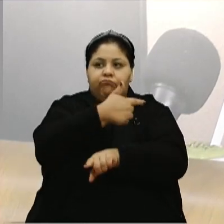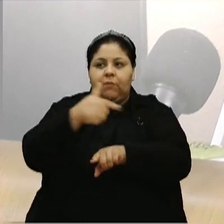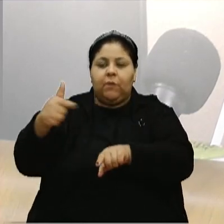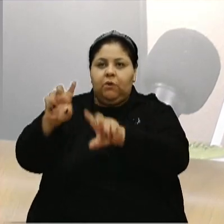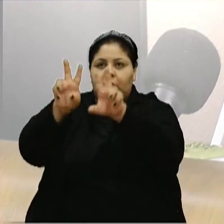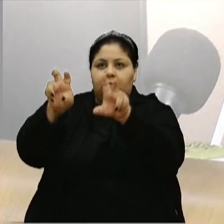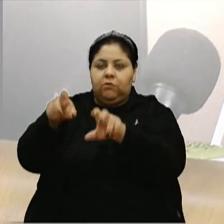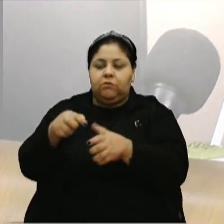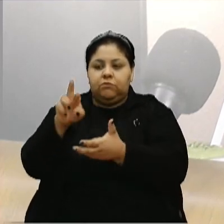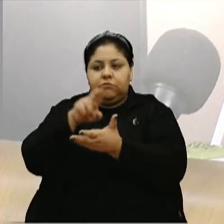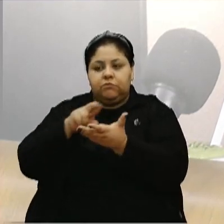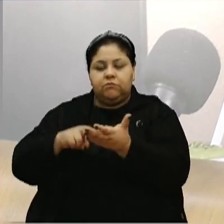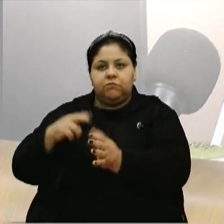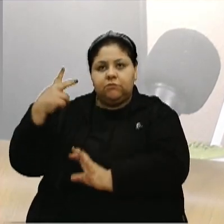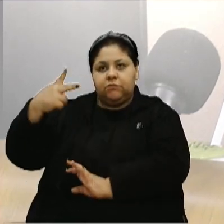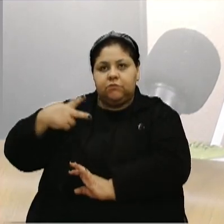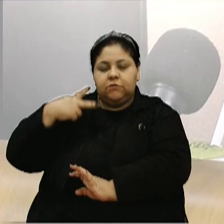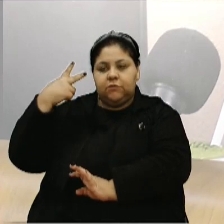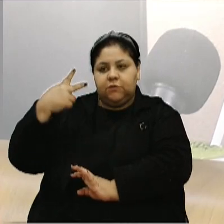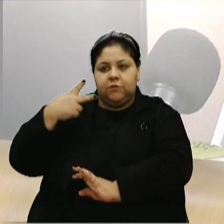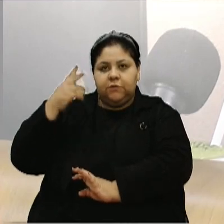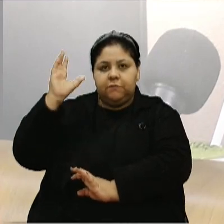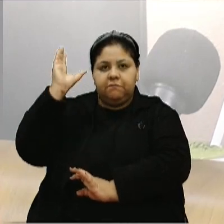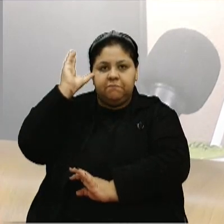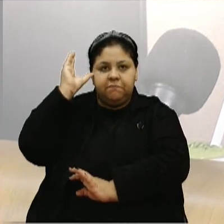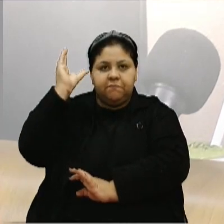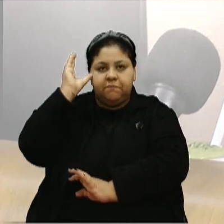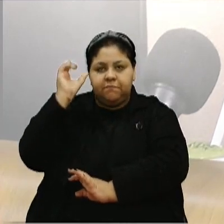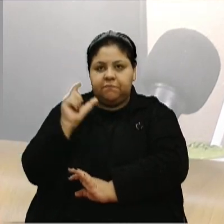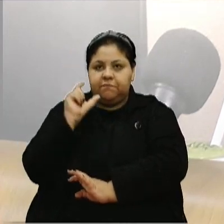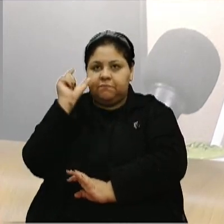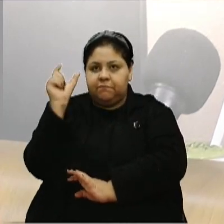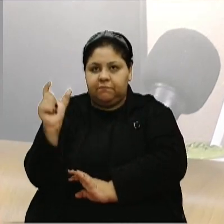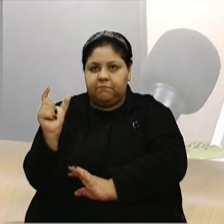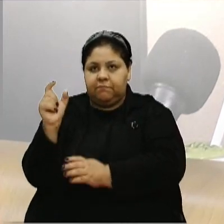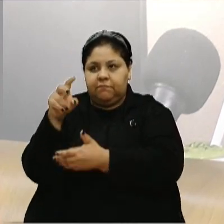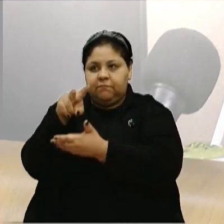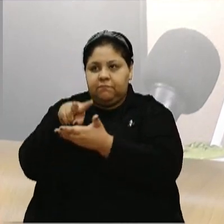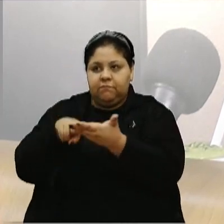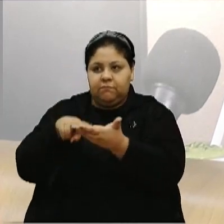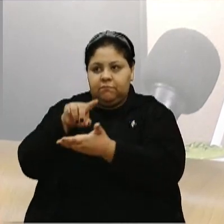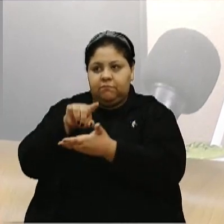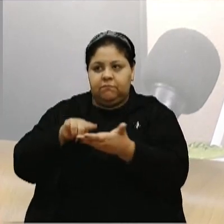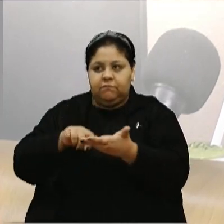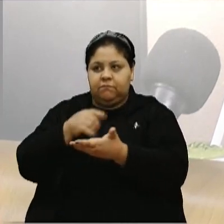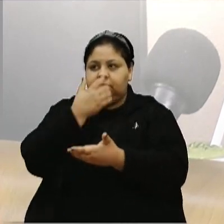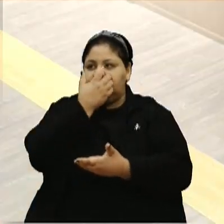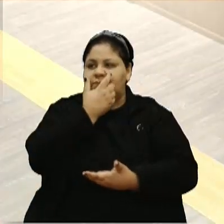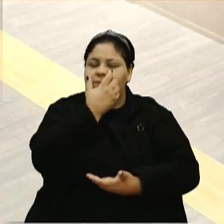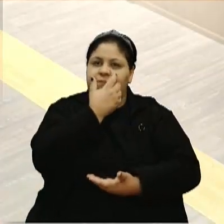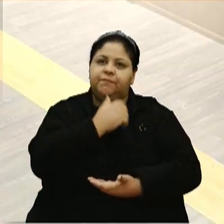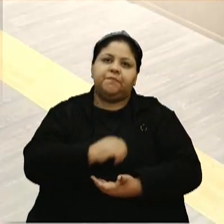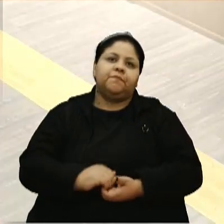providências. Relator, vereador Cadori, com a palavra o relator para a leitura do parecer.